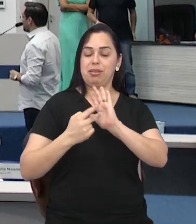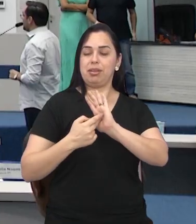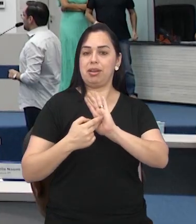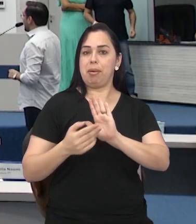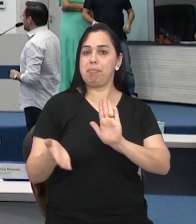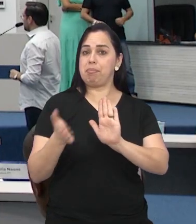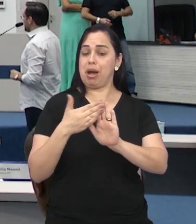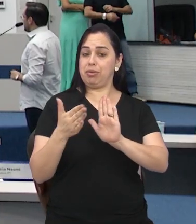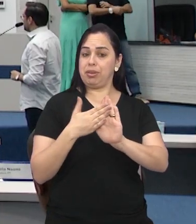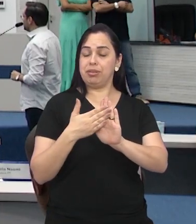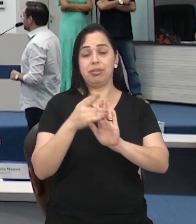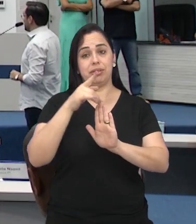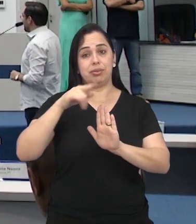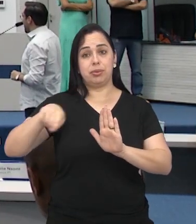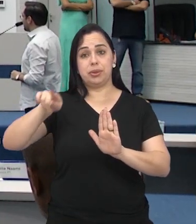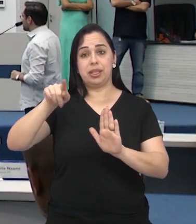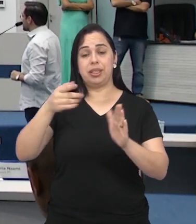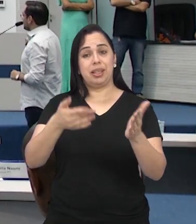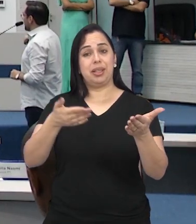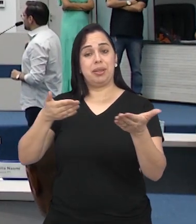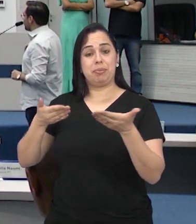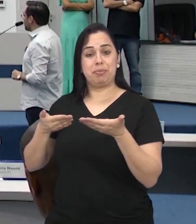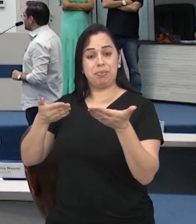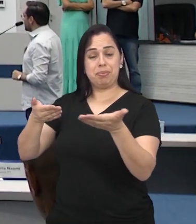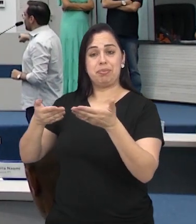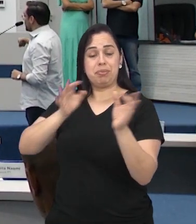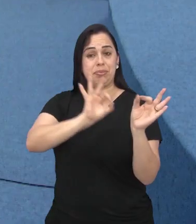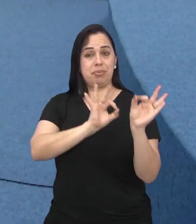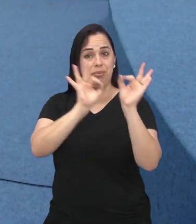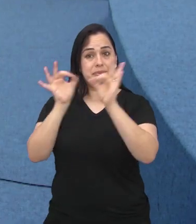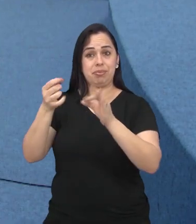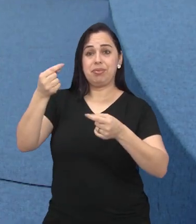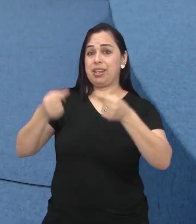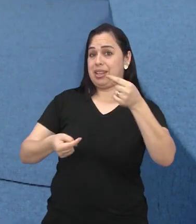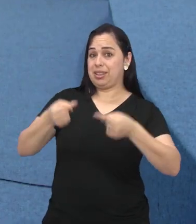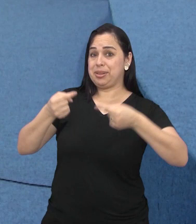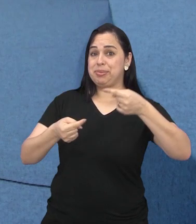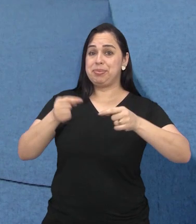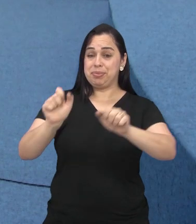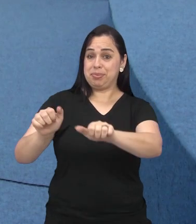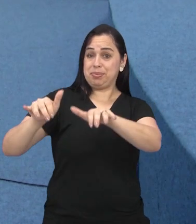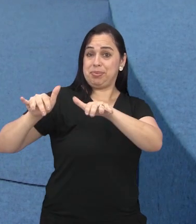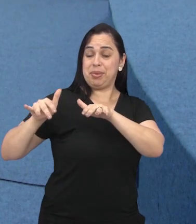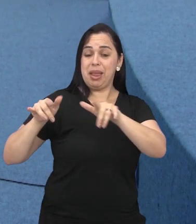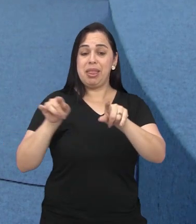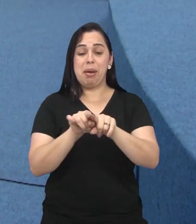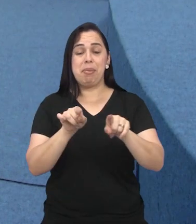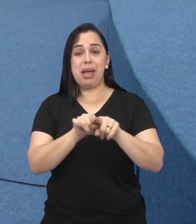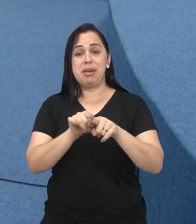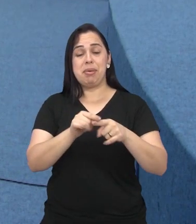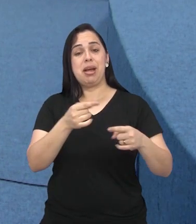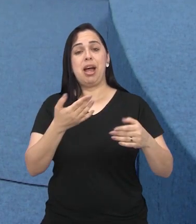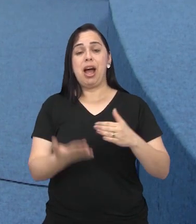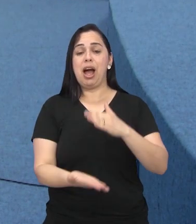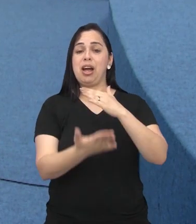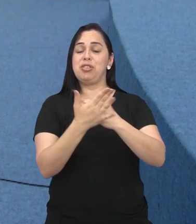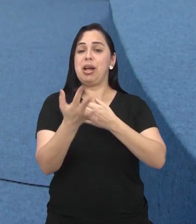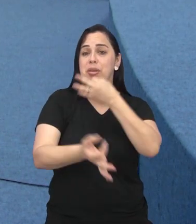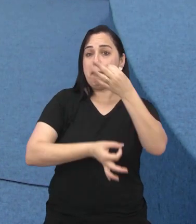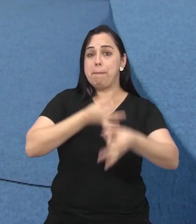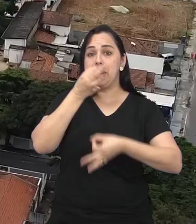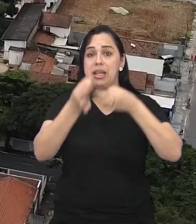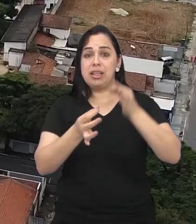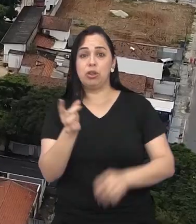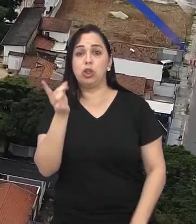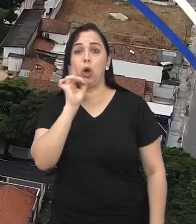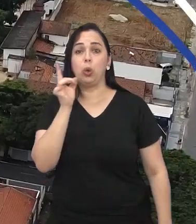como acessá-las, você é o nosso convidado para acompanhar os debates em plenário e participar das discussões que envolvem o